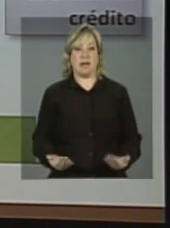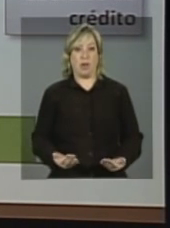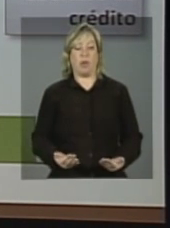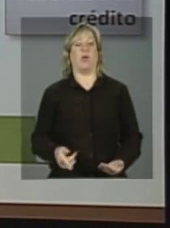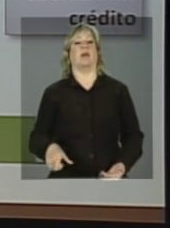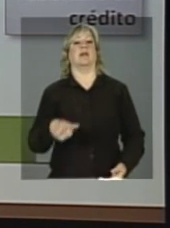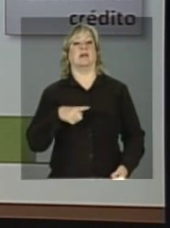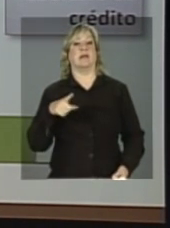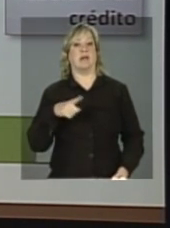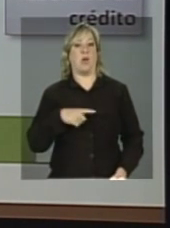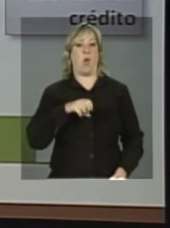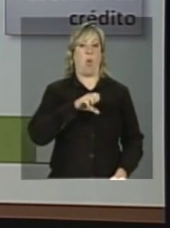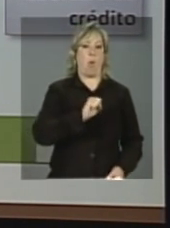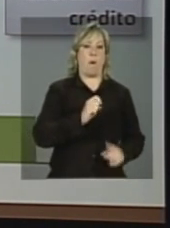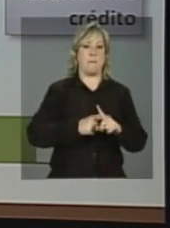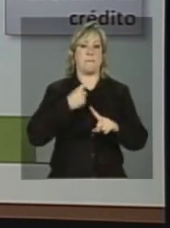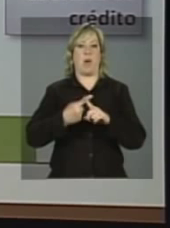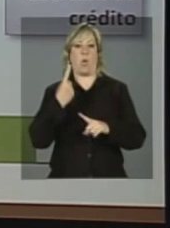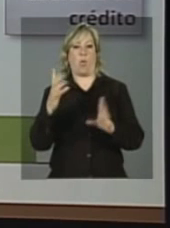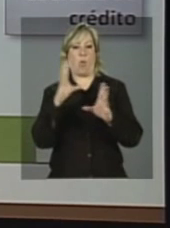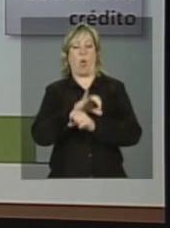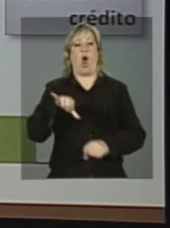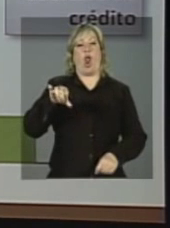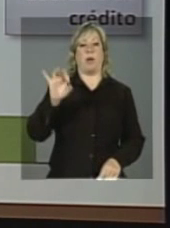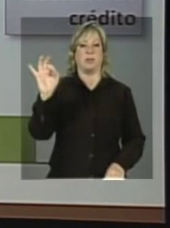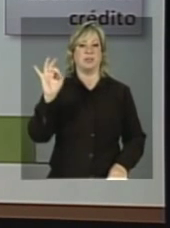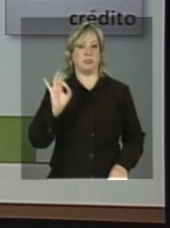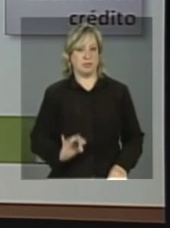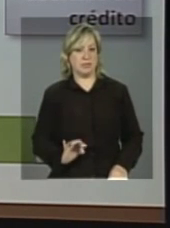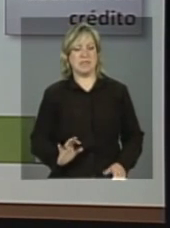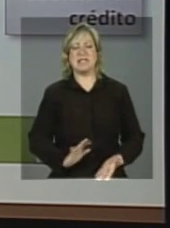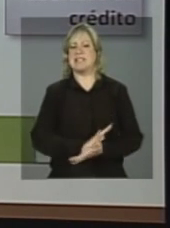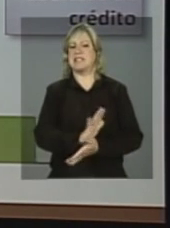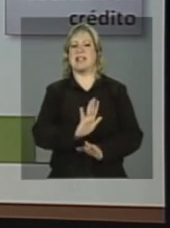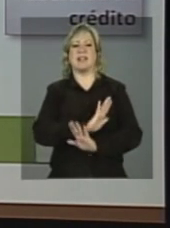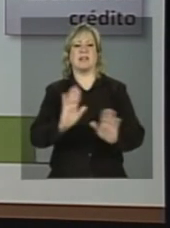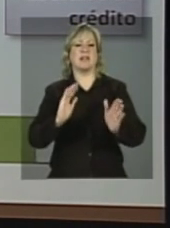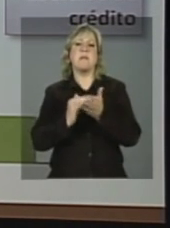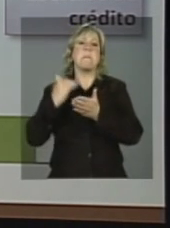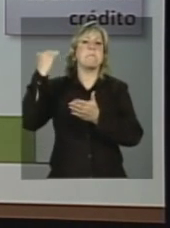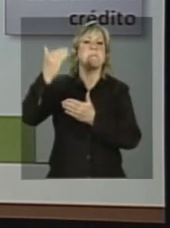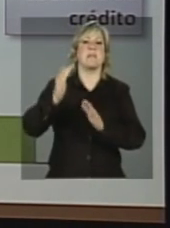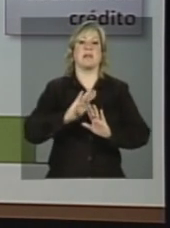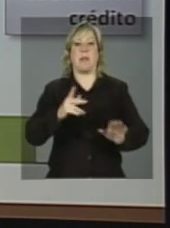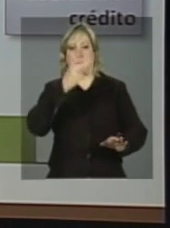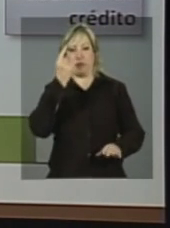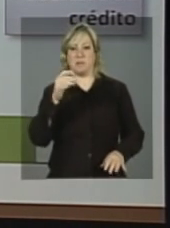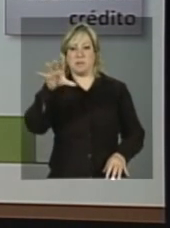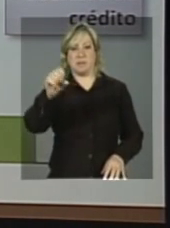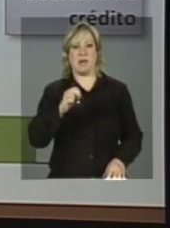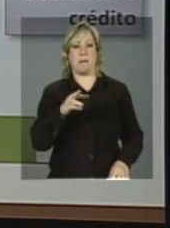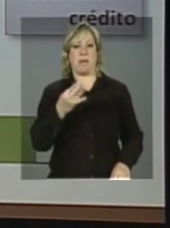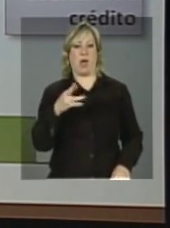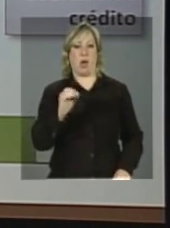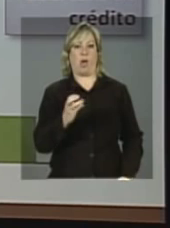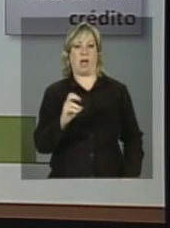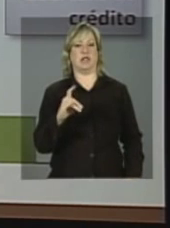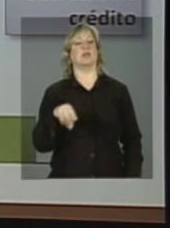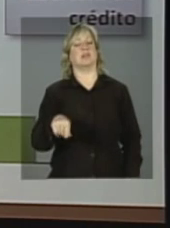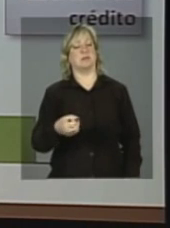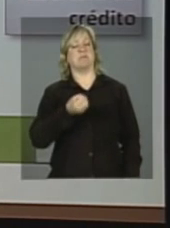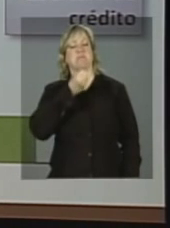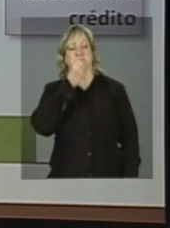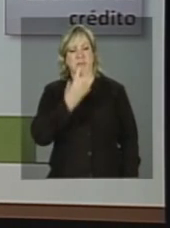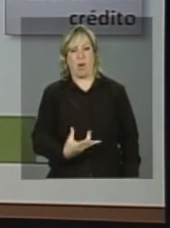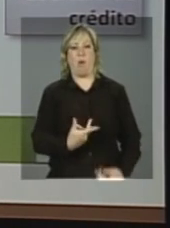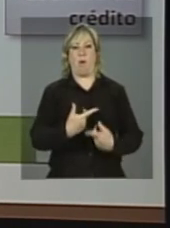total, 8 mais 1, 9, custo final, sem nenhum adicional para o tomador do microcrédito. Realmente,